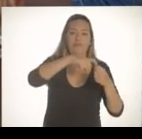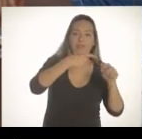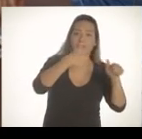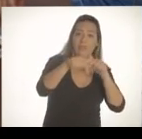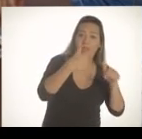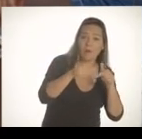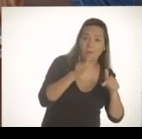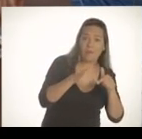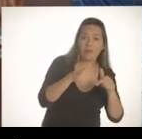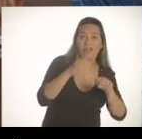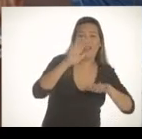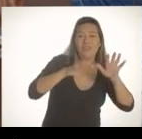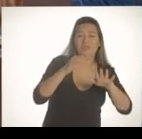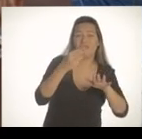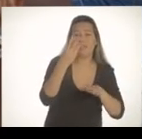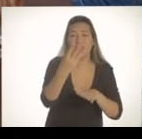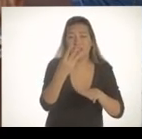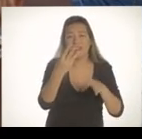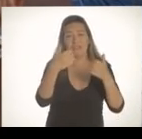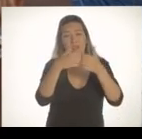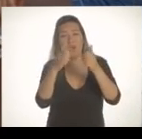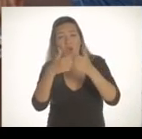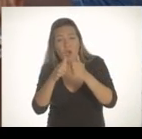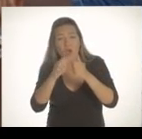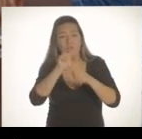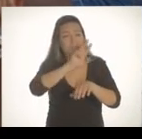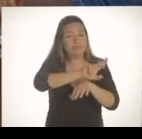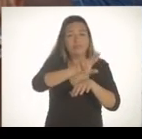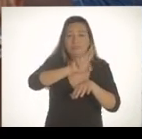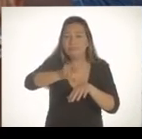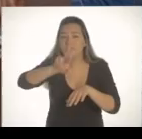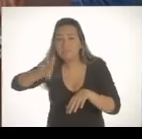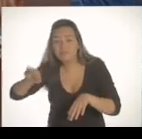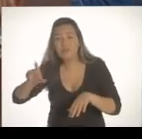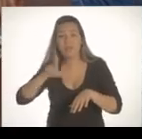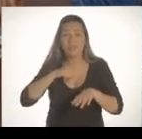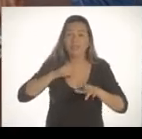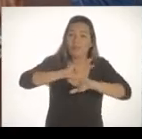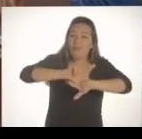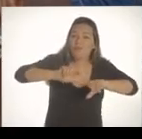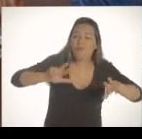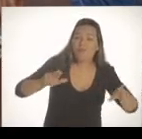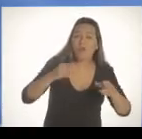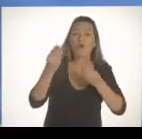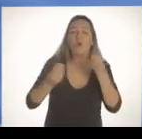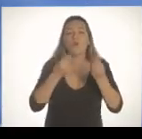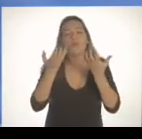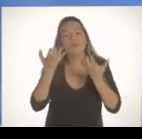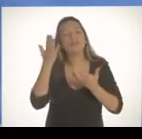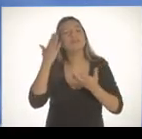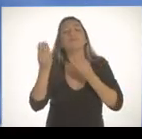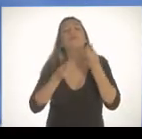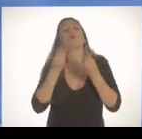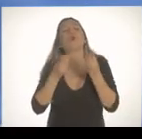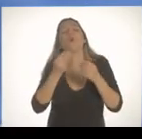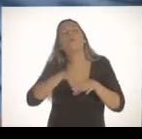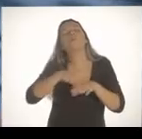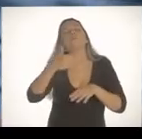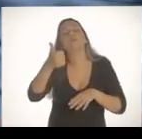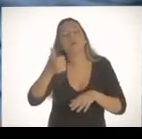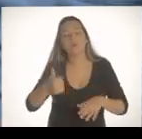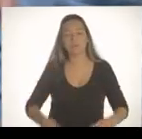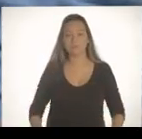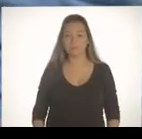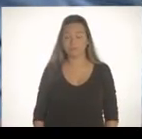voltar para trabalhar, você faz três, às vezes, baldeações, enfim, você pega várias condições. Então, queria saber como é que vai ser isso.